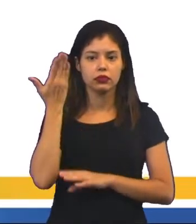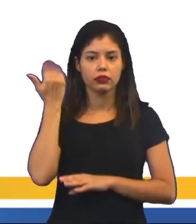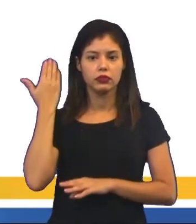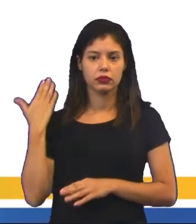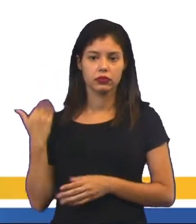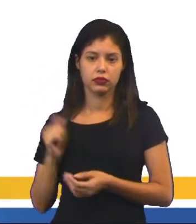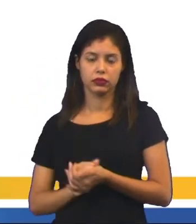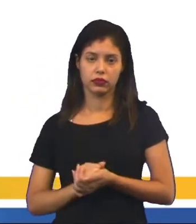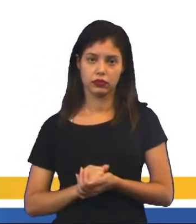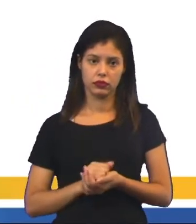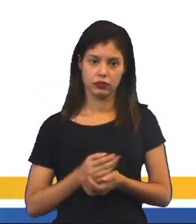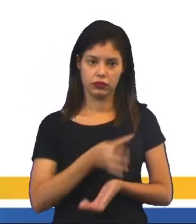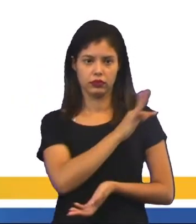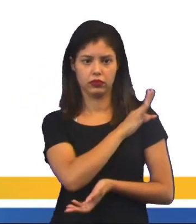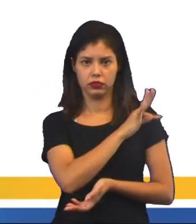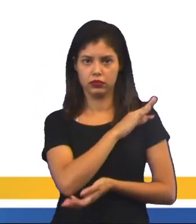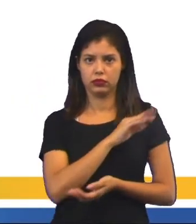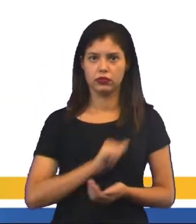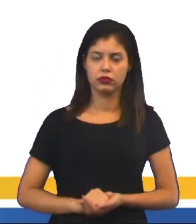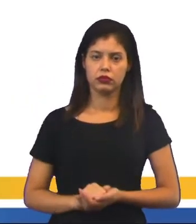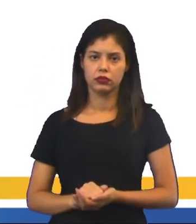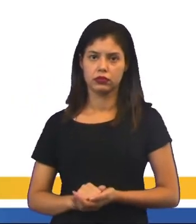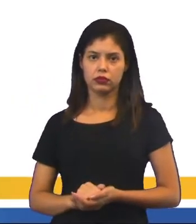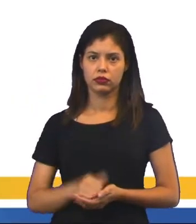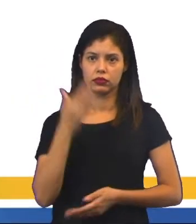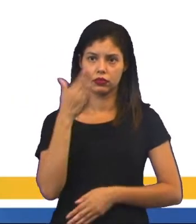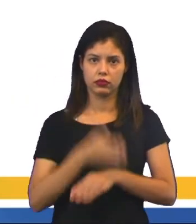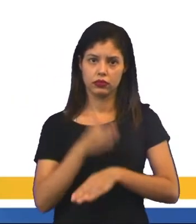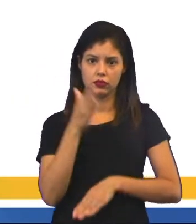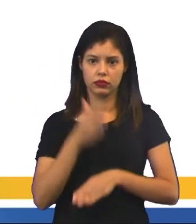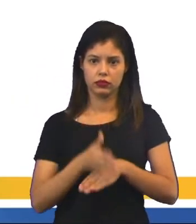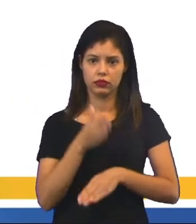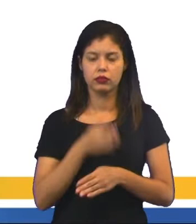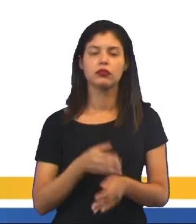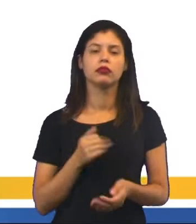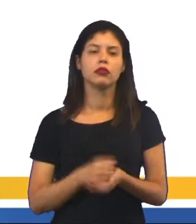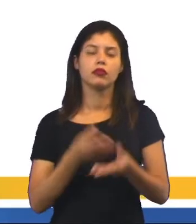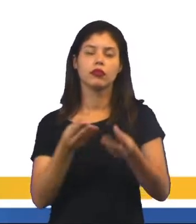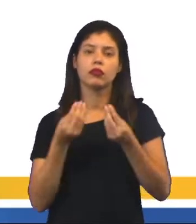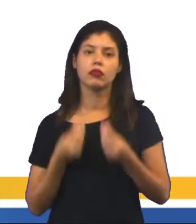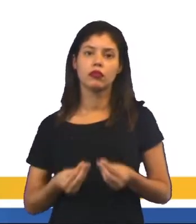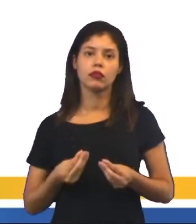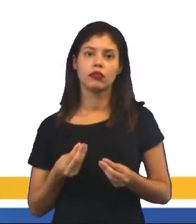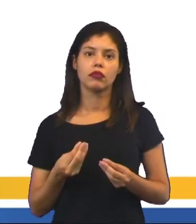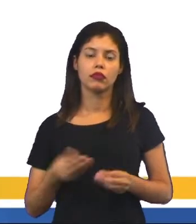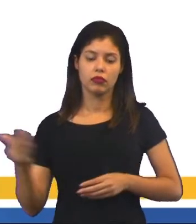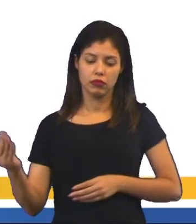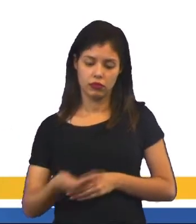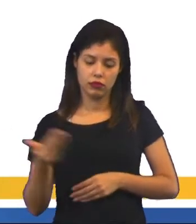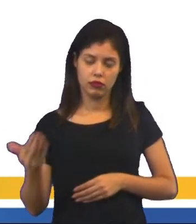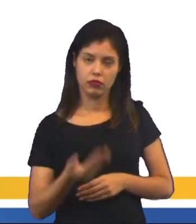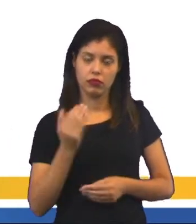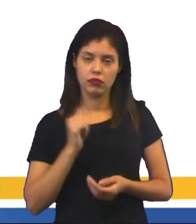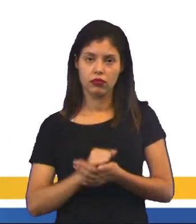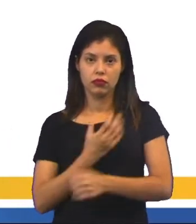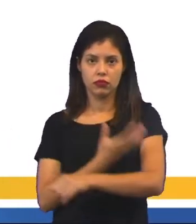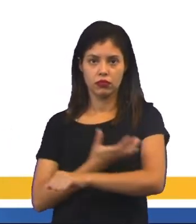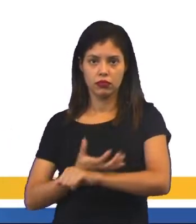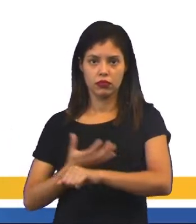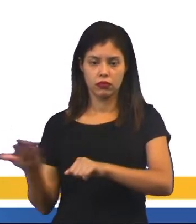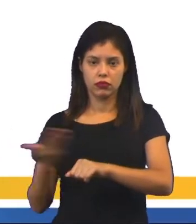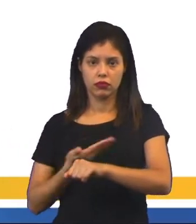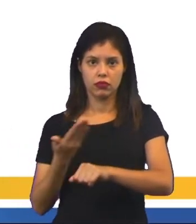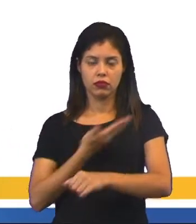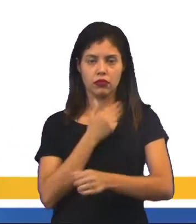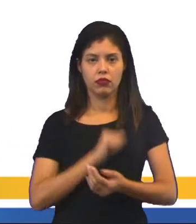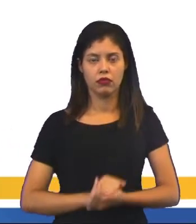passado uma técnica que o terçado ou a enxada me serviam para a capina, mas isso era